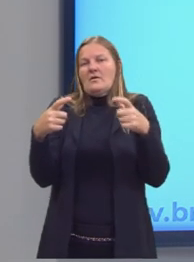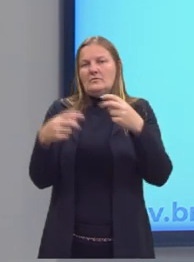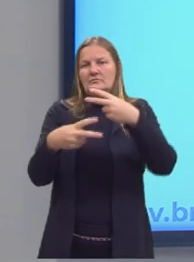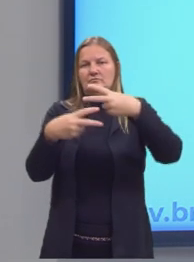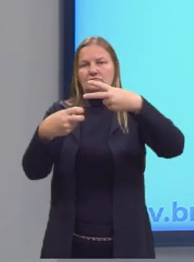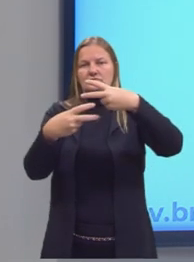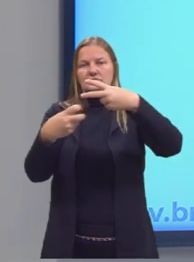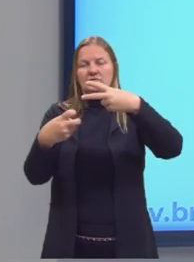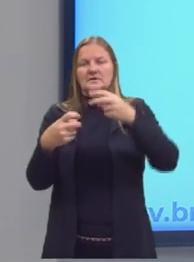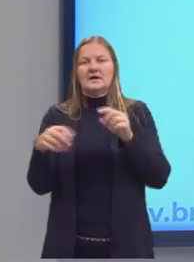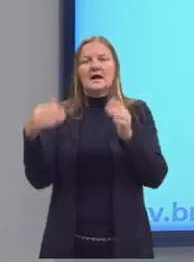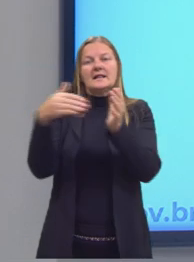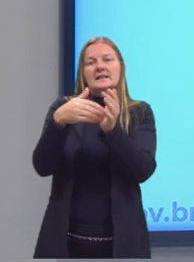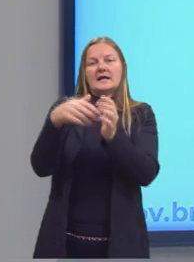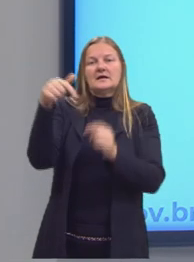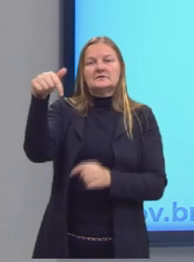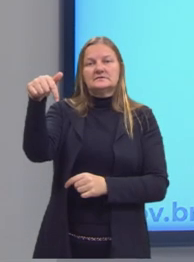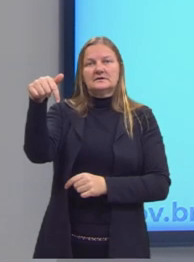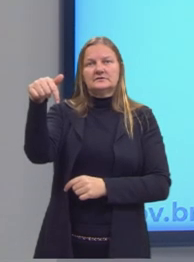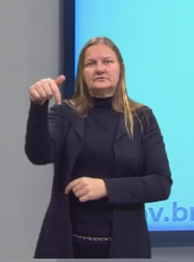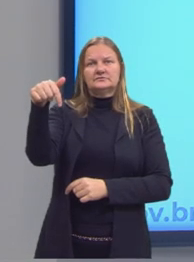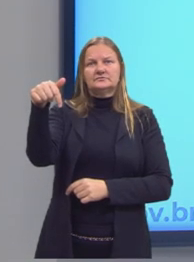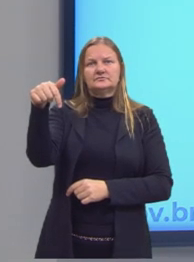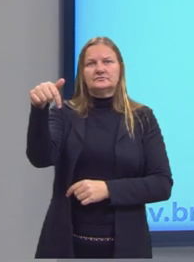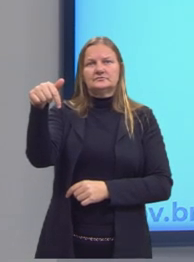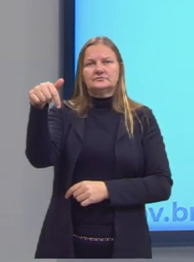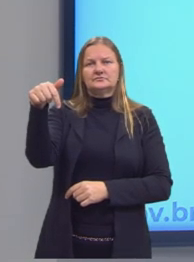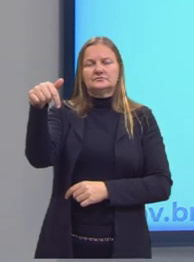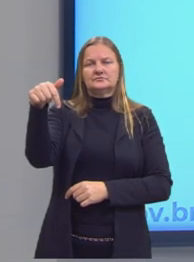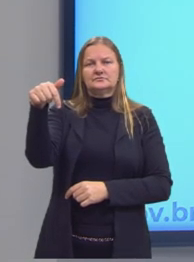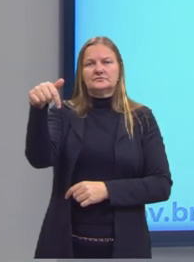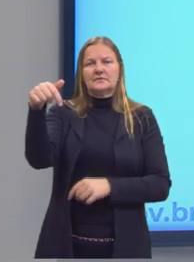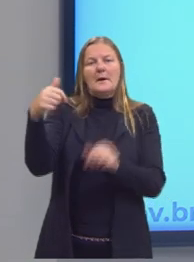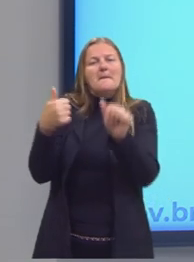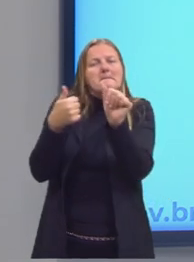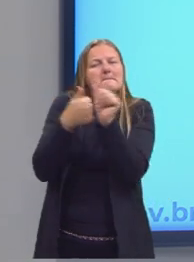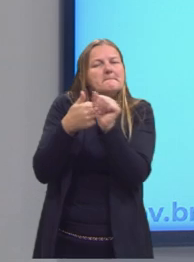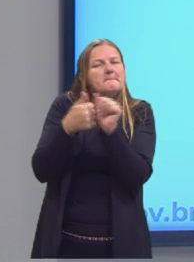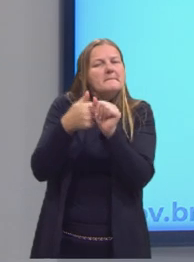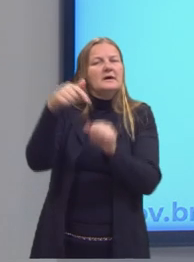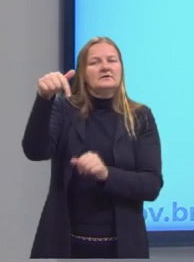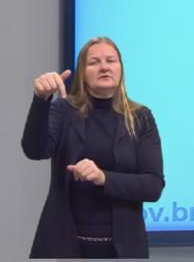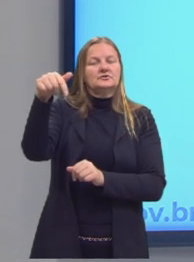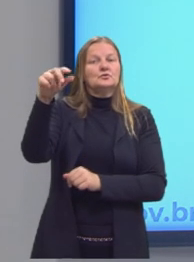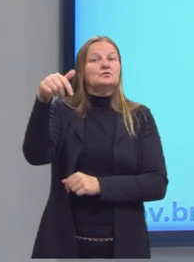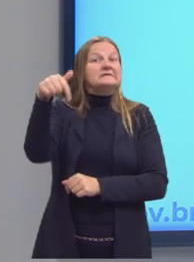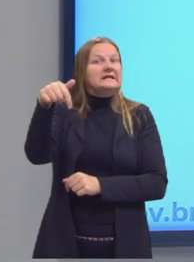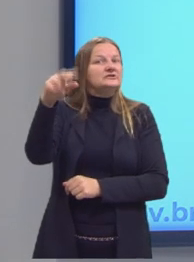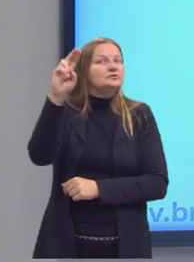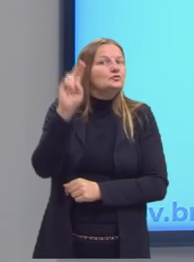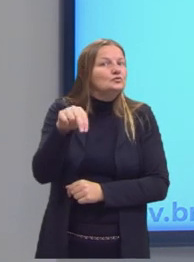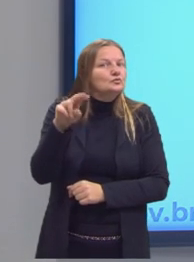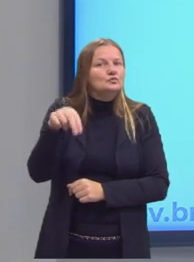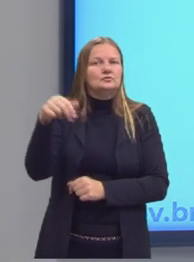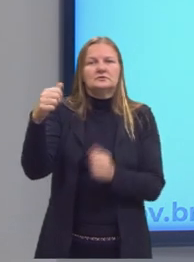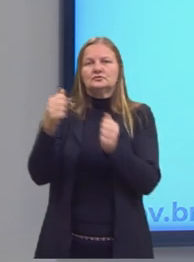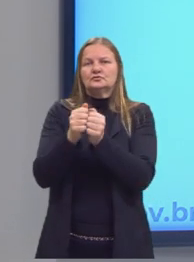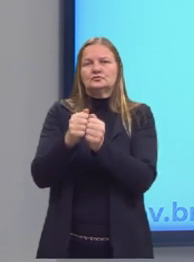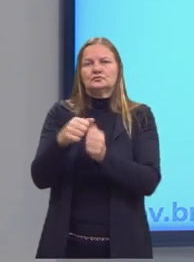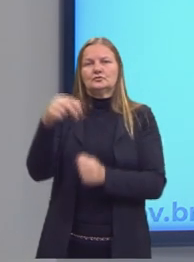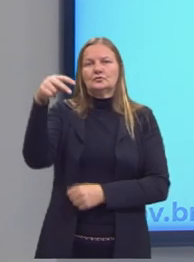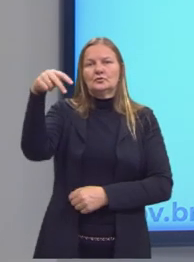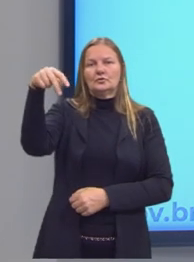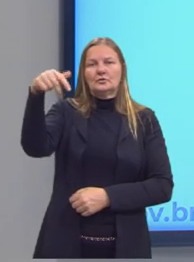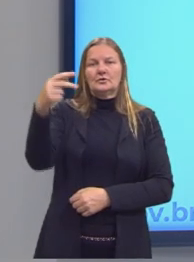até chegar no 7, mas um valor muito próximo do 7. Nunca o 7 em si. Então, não tem aquele